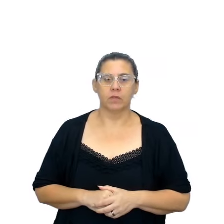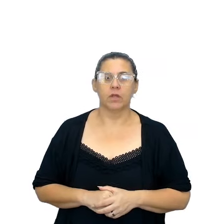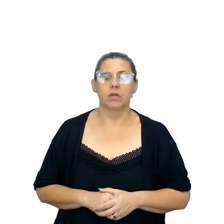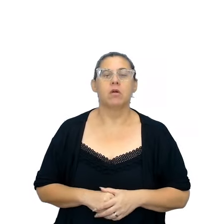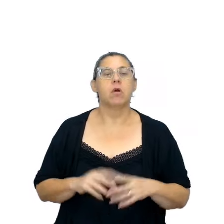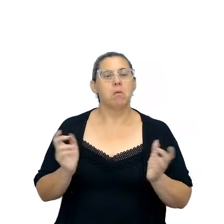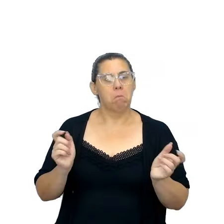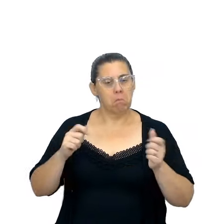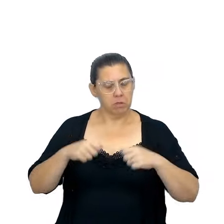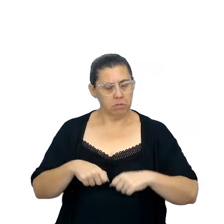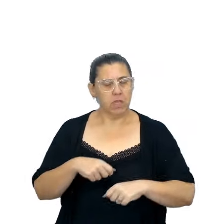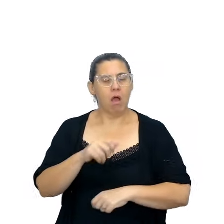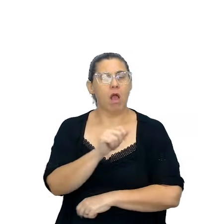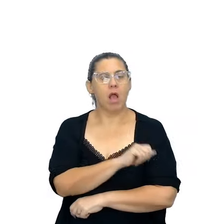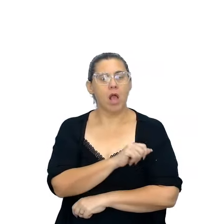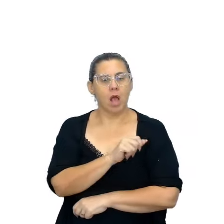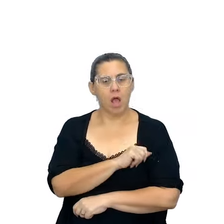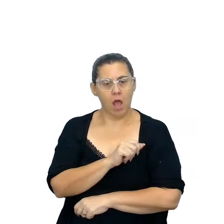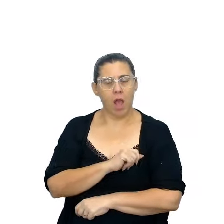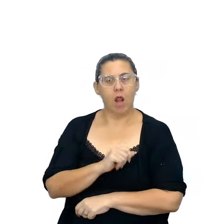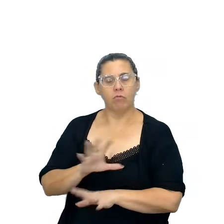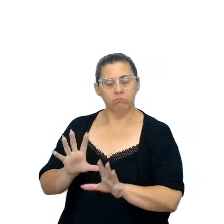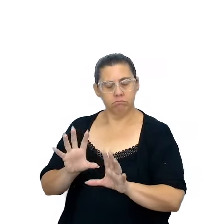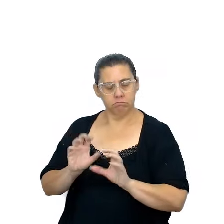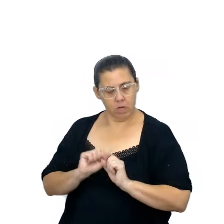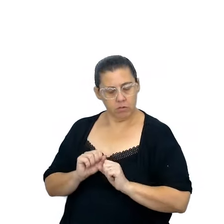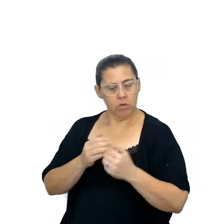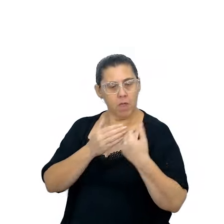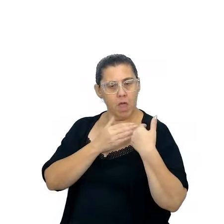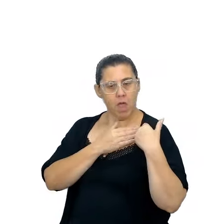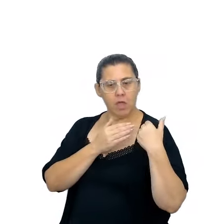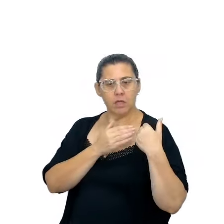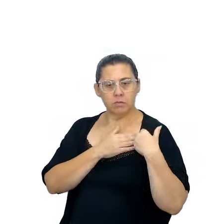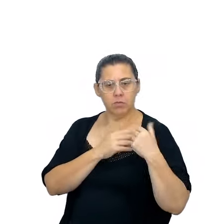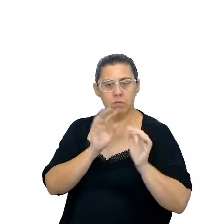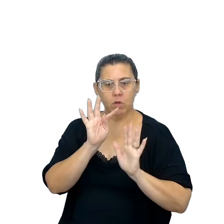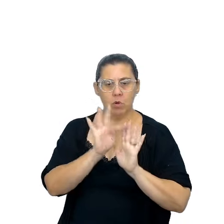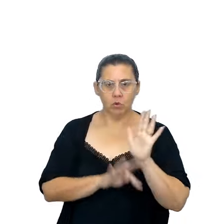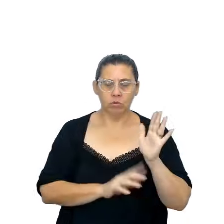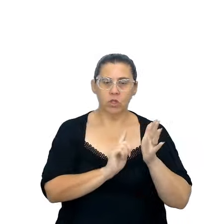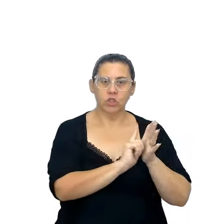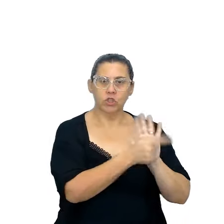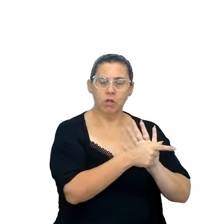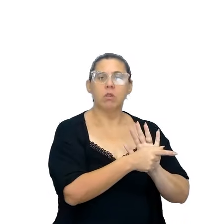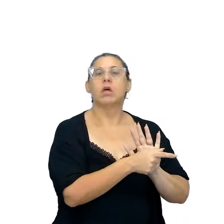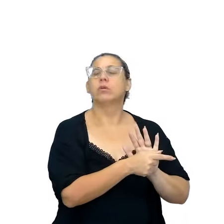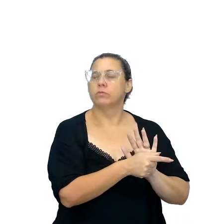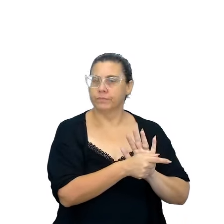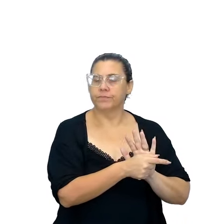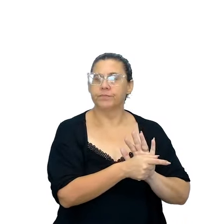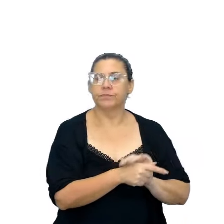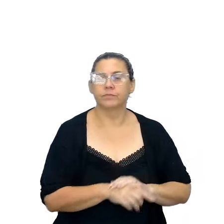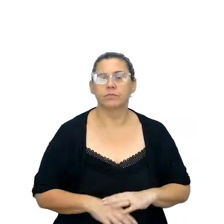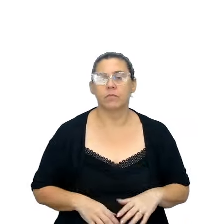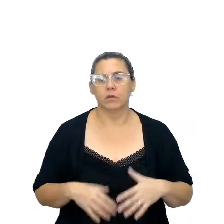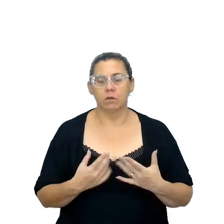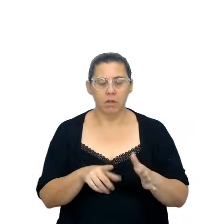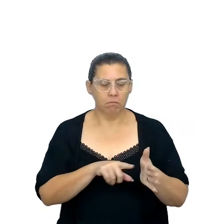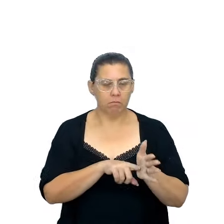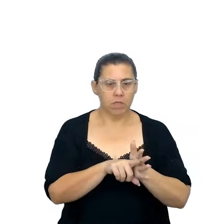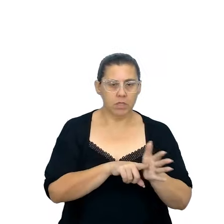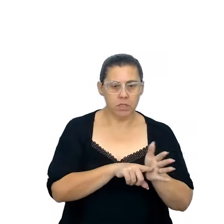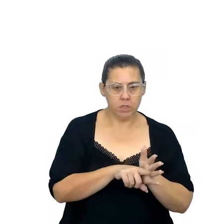possibilitar que estudantes assumam a autoria de seus próprios textos na construção de gêneros textuais variados, por meio de